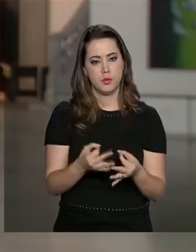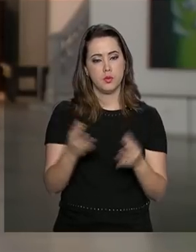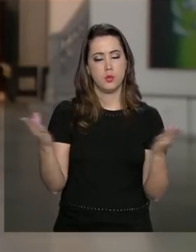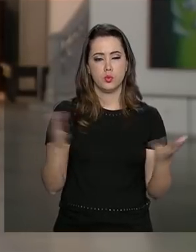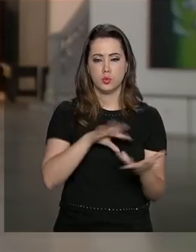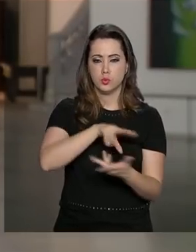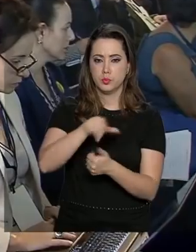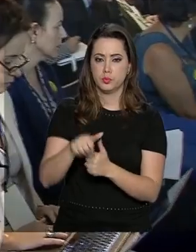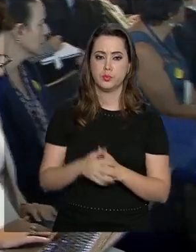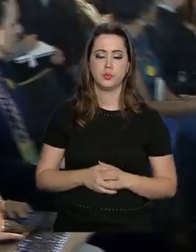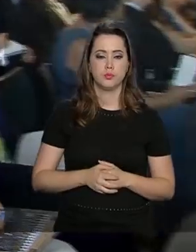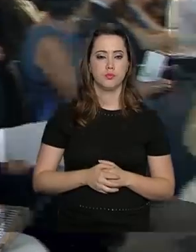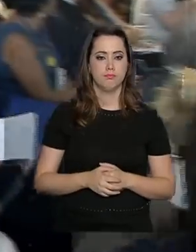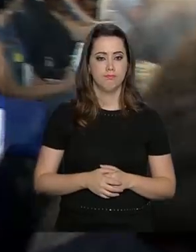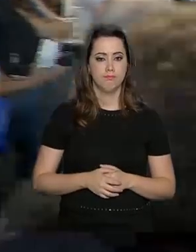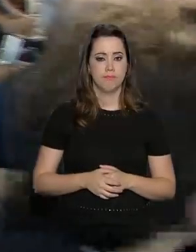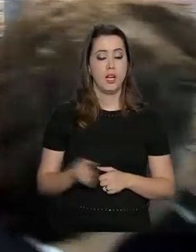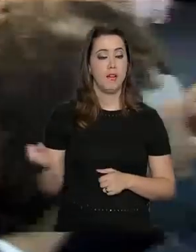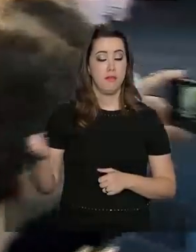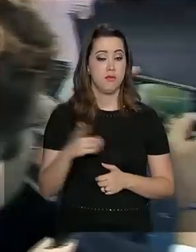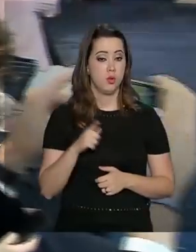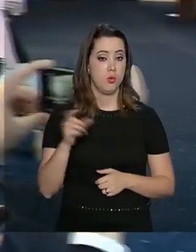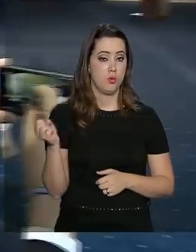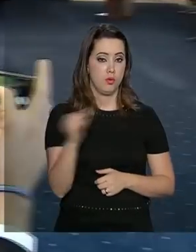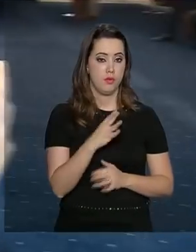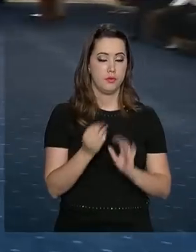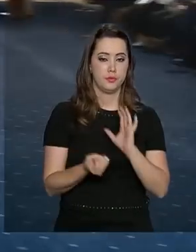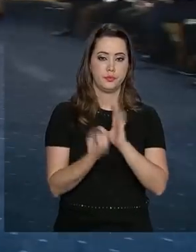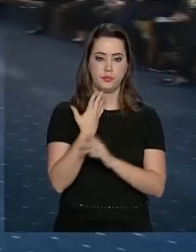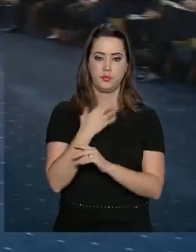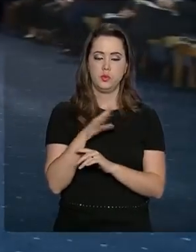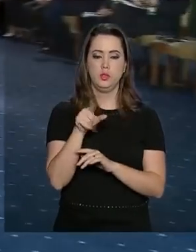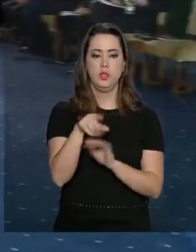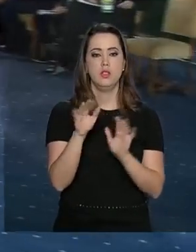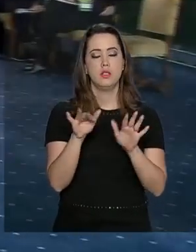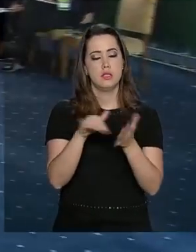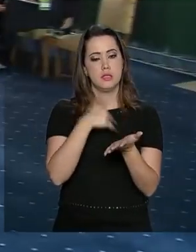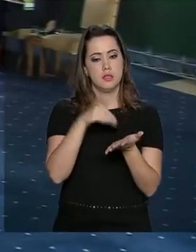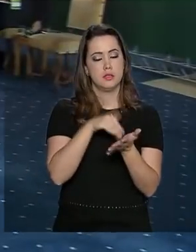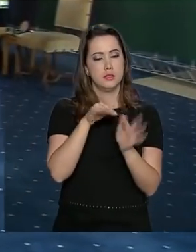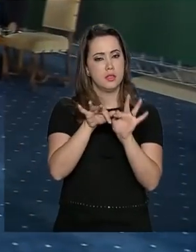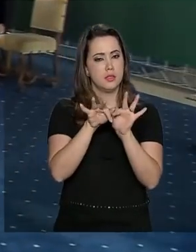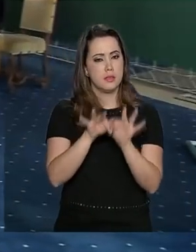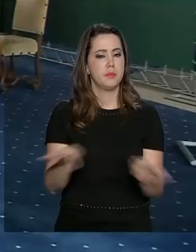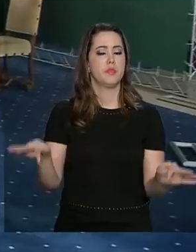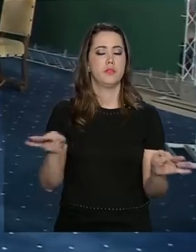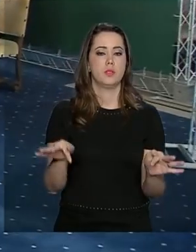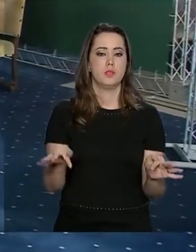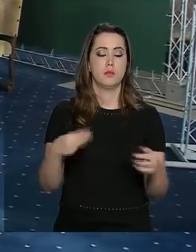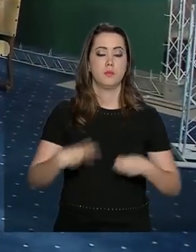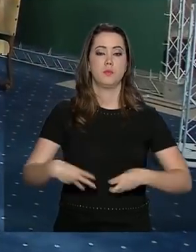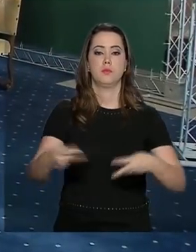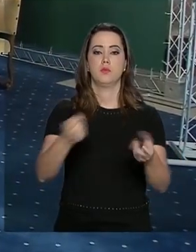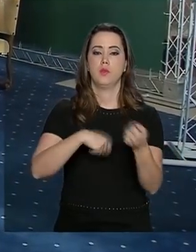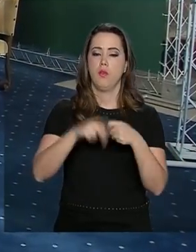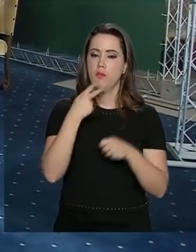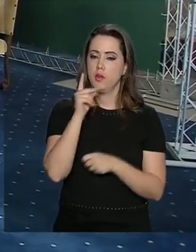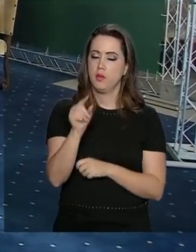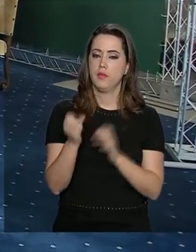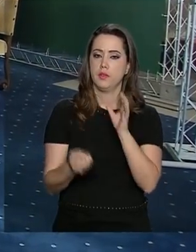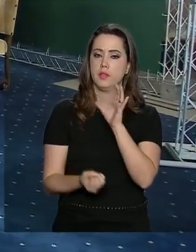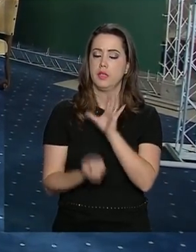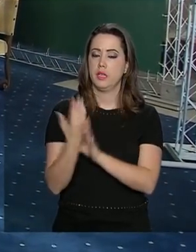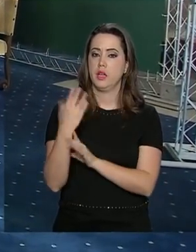cenário internacional. A recém-criada Secretaria de Desburocratização do Ministério da Economia anunciou que vai criar a versão